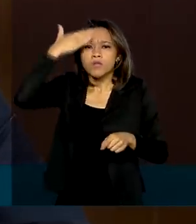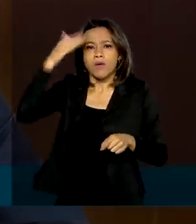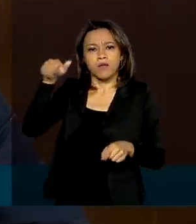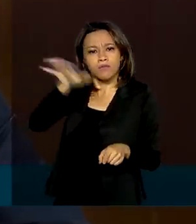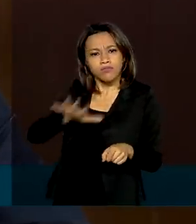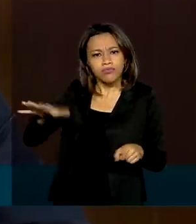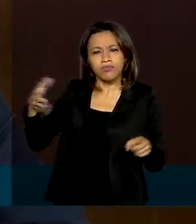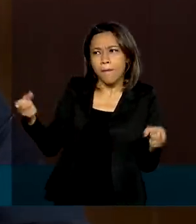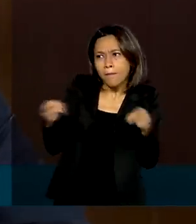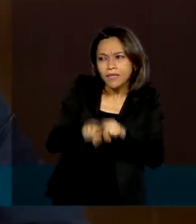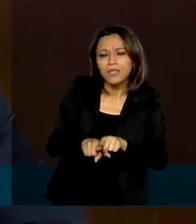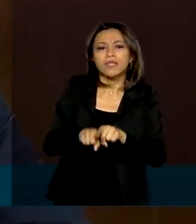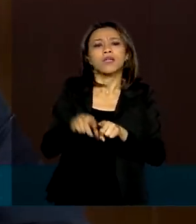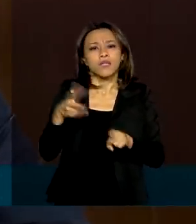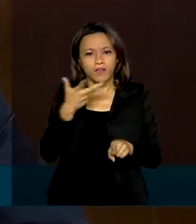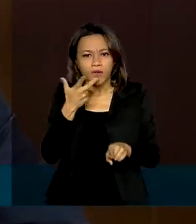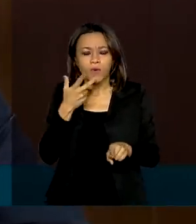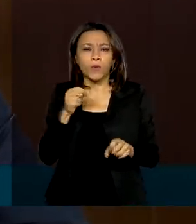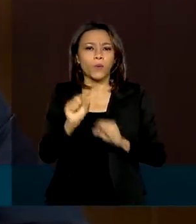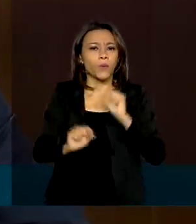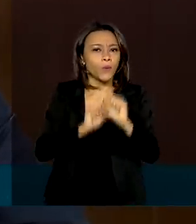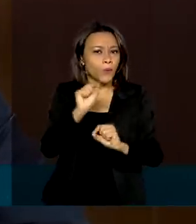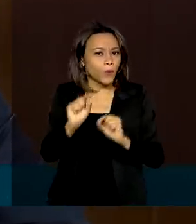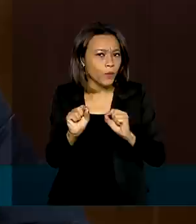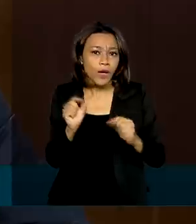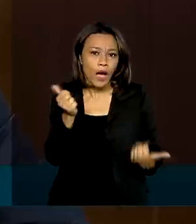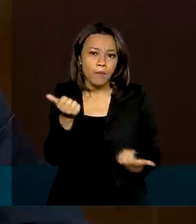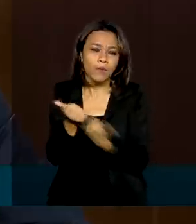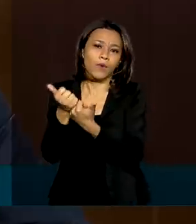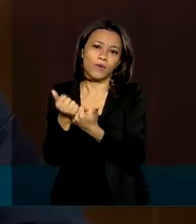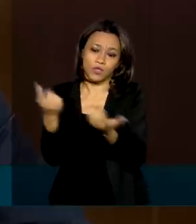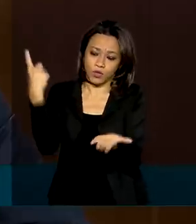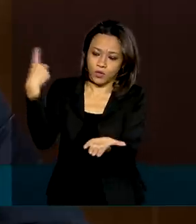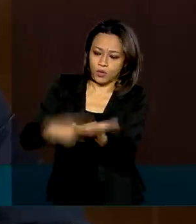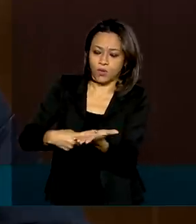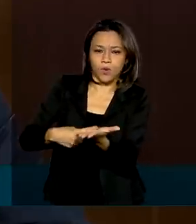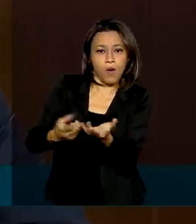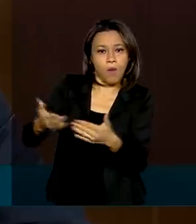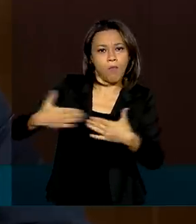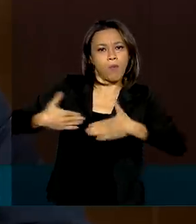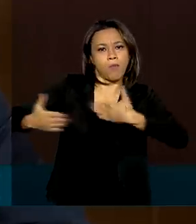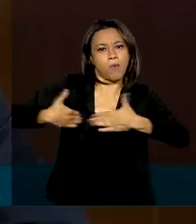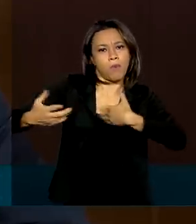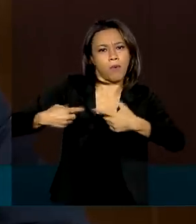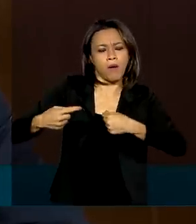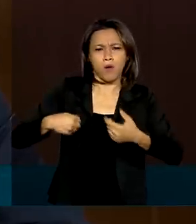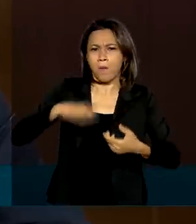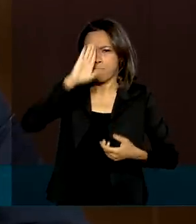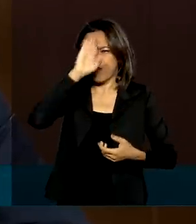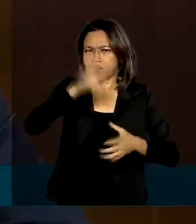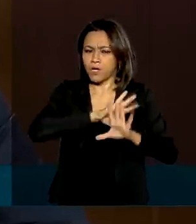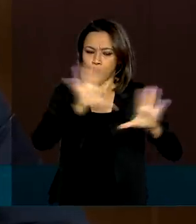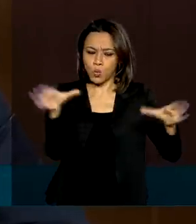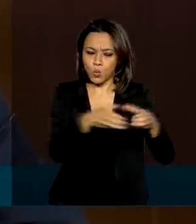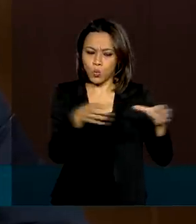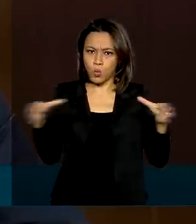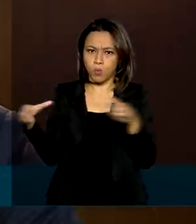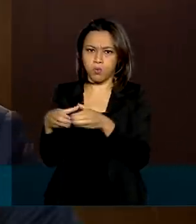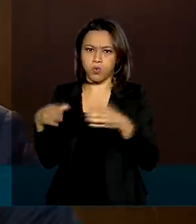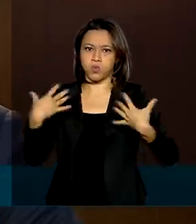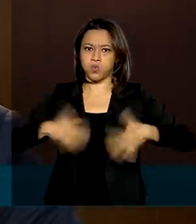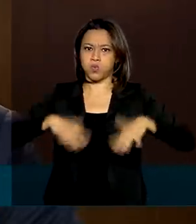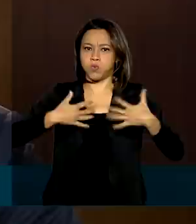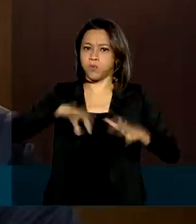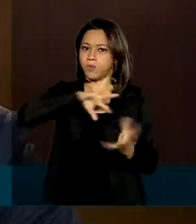e confirmou apoio à conclusão de acordos comerciais firmados entre os principais blocos econômicos do mundo.